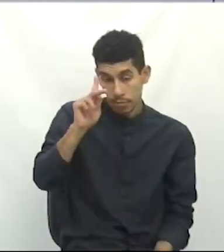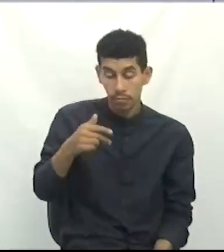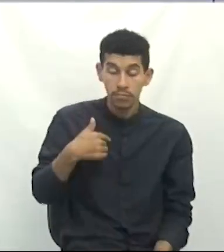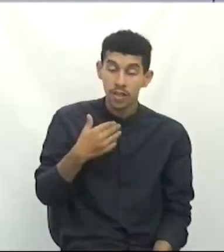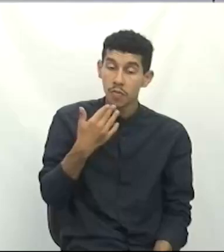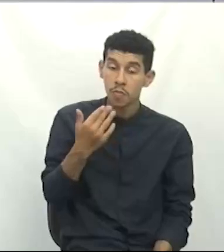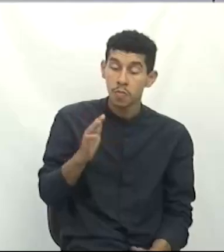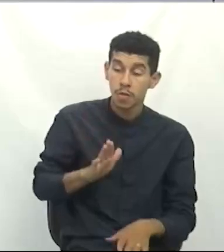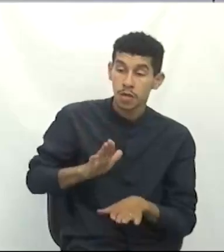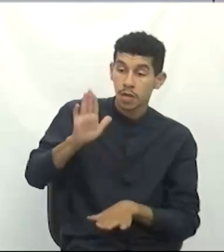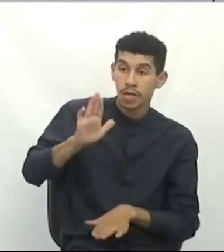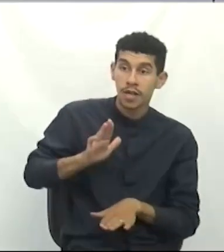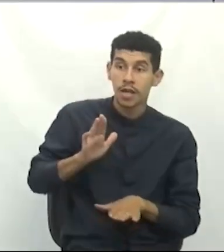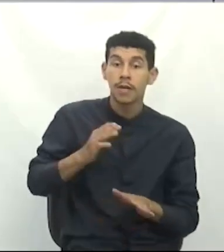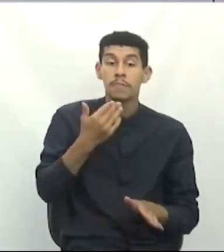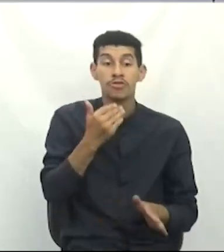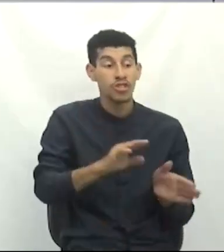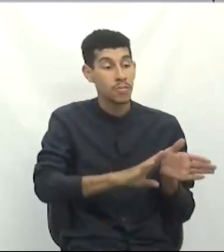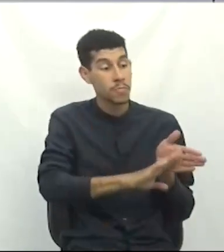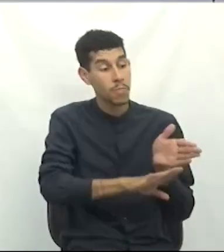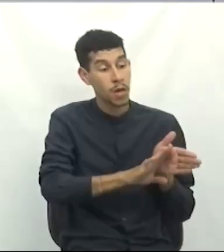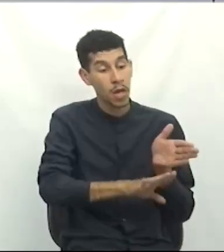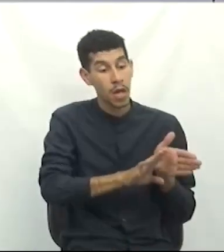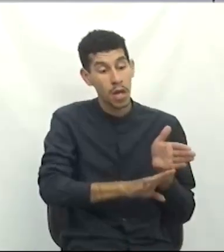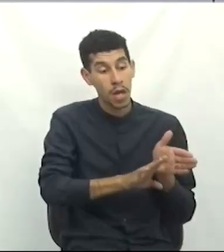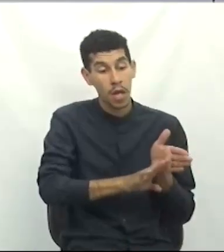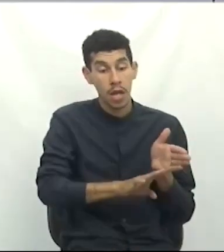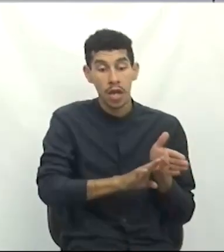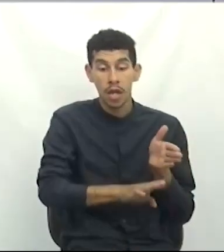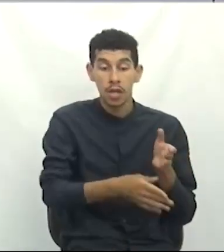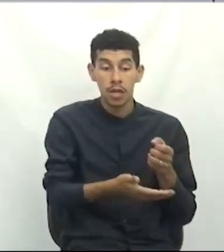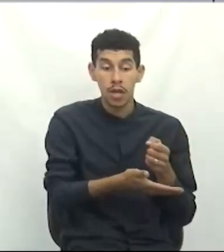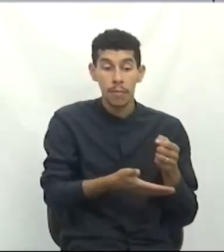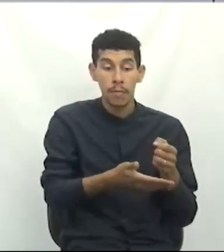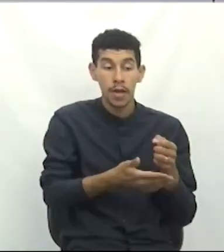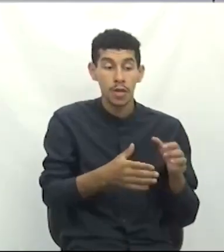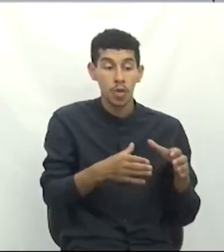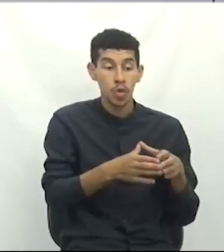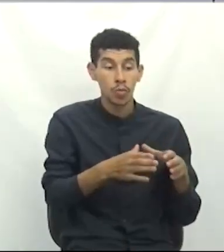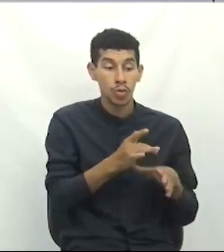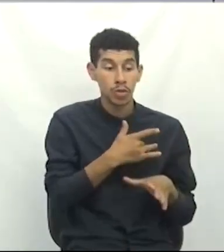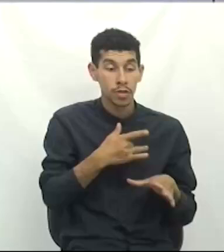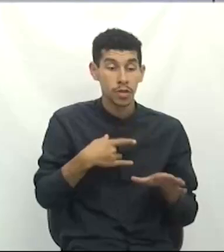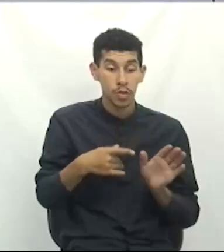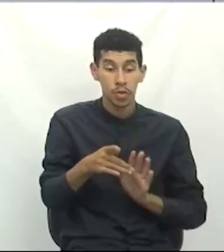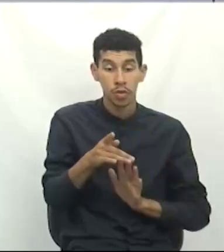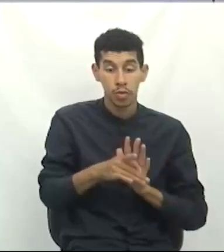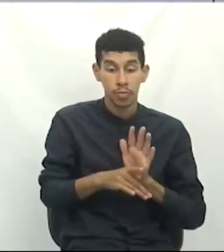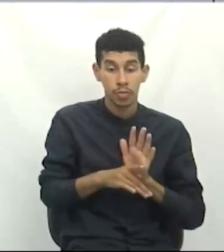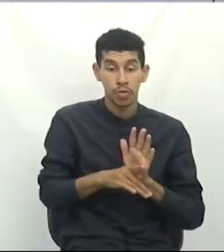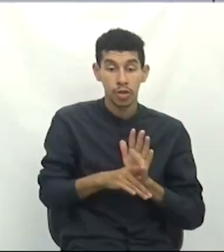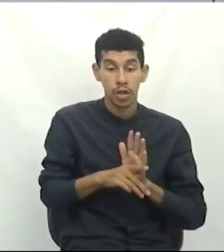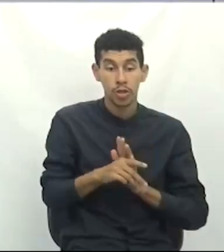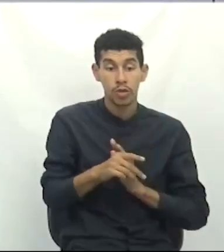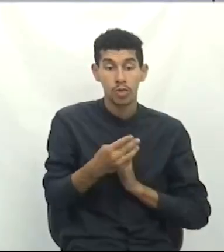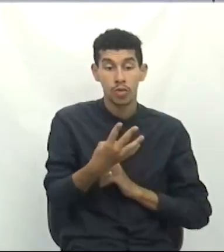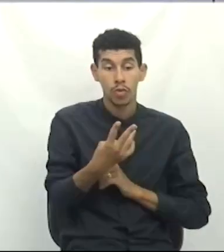de ordem é de pedir a dispensa do parecer da Comissão de Saúde do projeto de lei PE